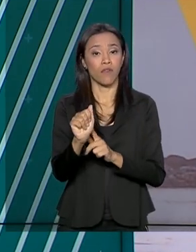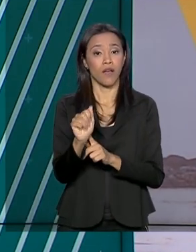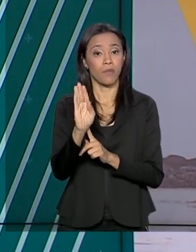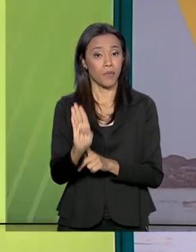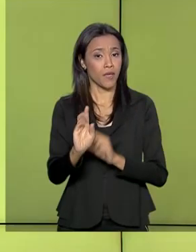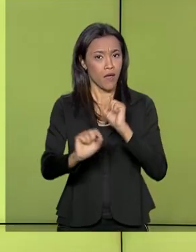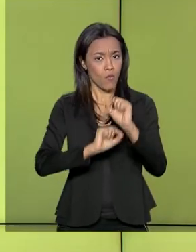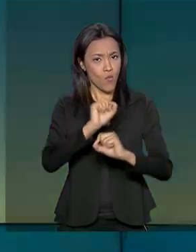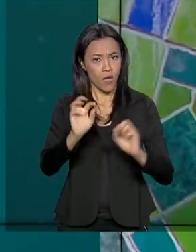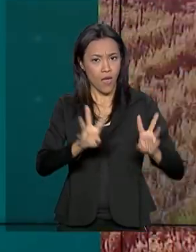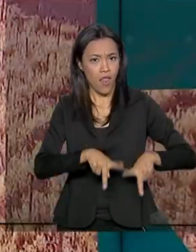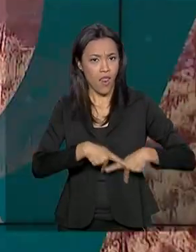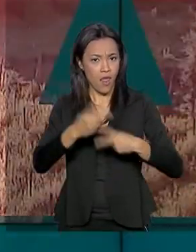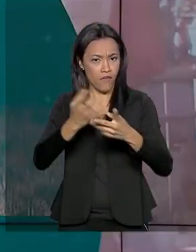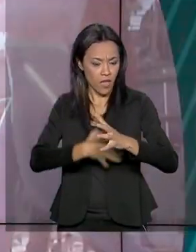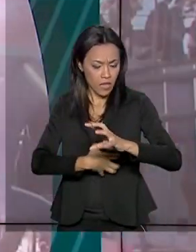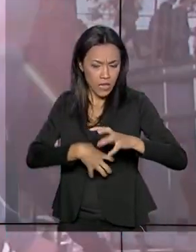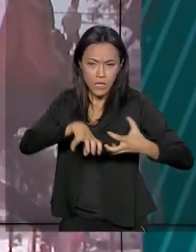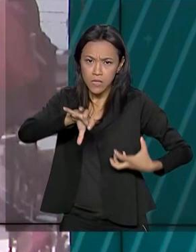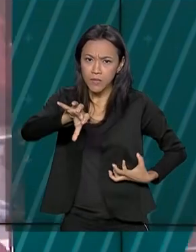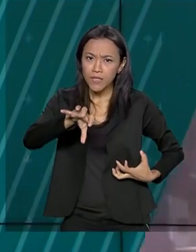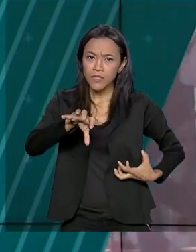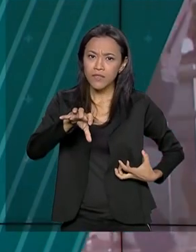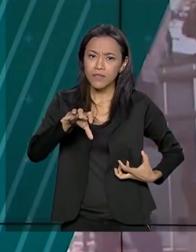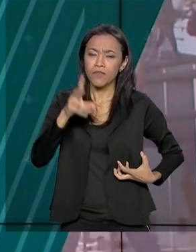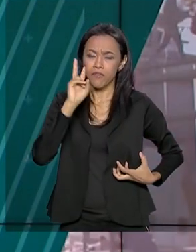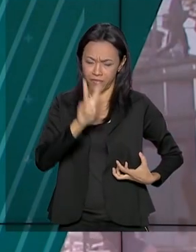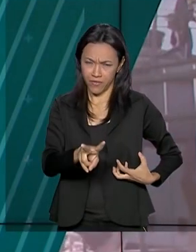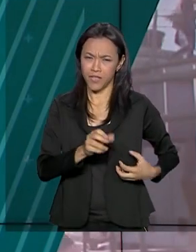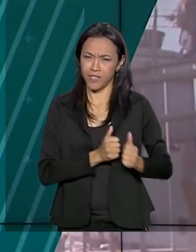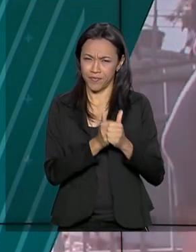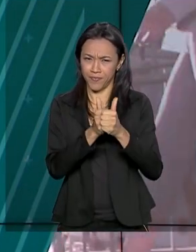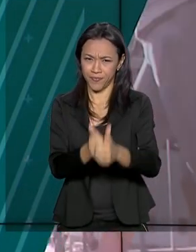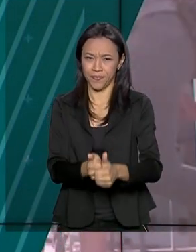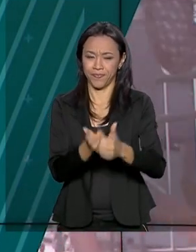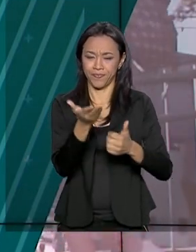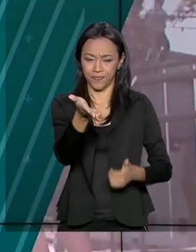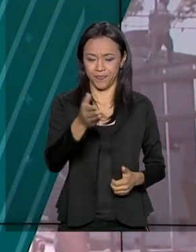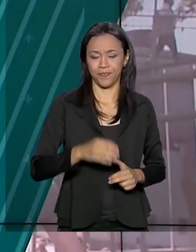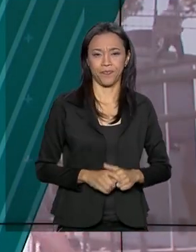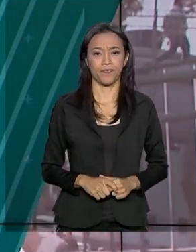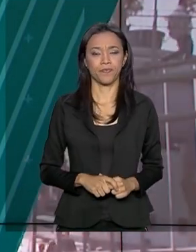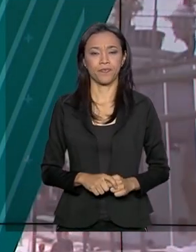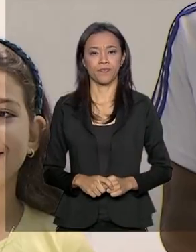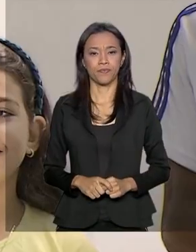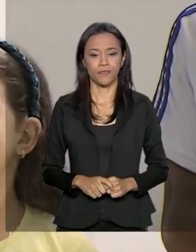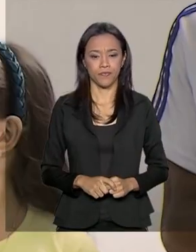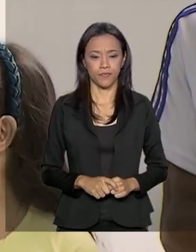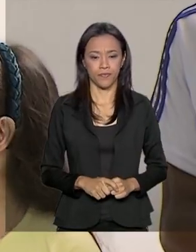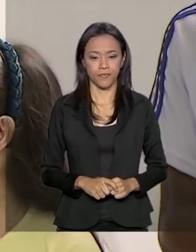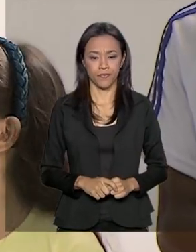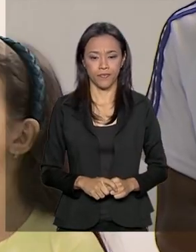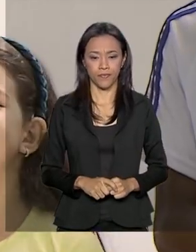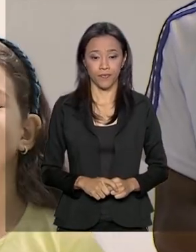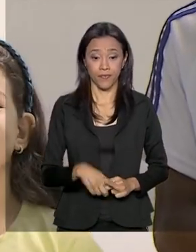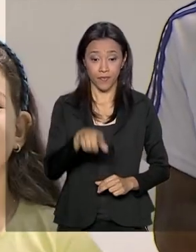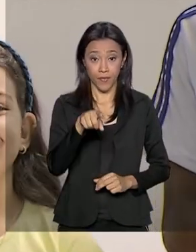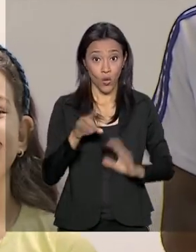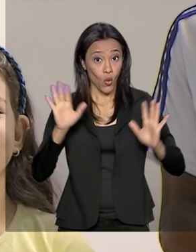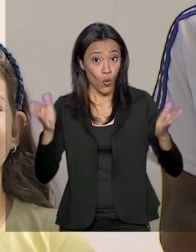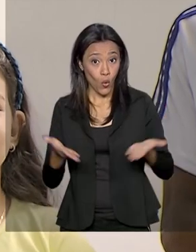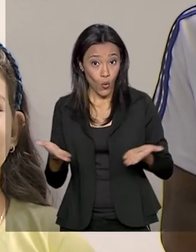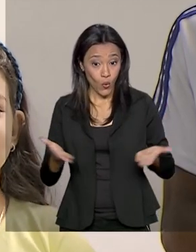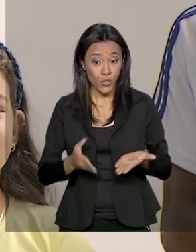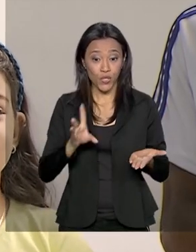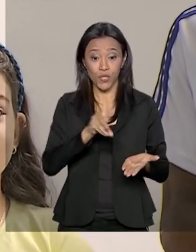transporte de órgãos para transplantes? Veja na reportagem de Cleide Lopes. Hoje foi